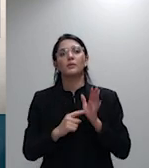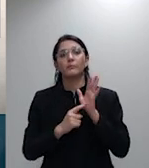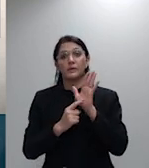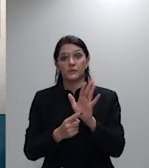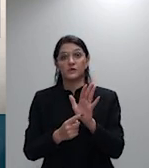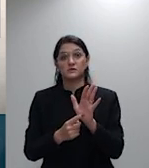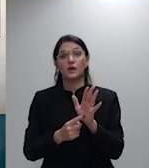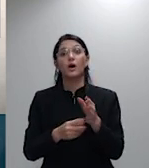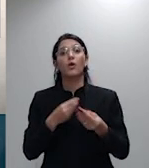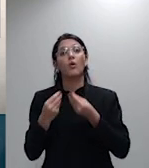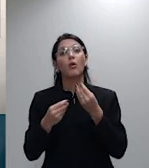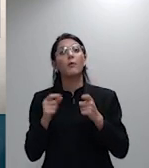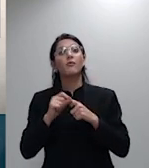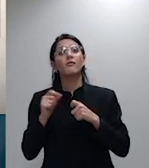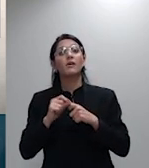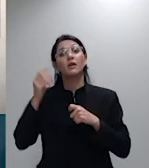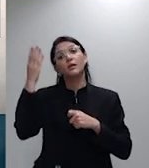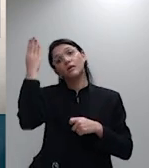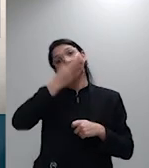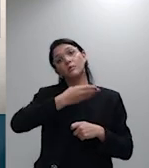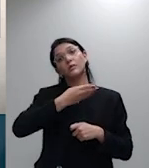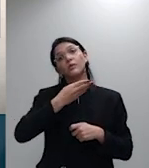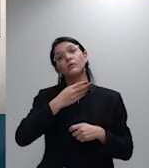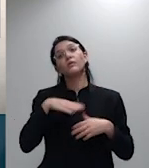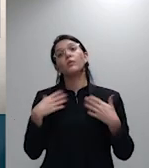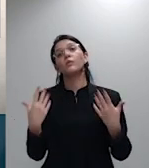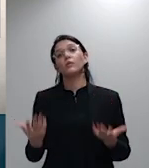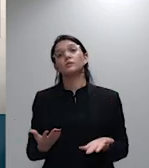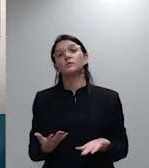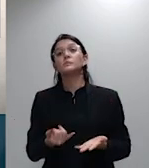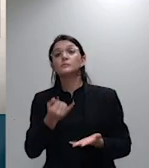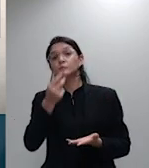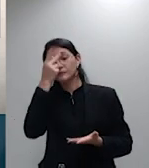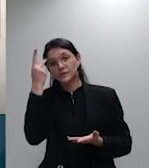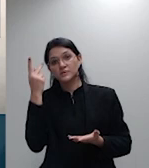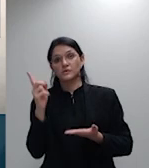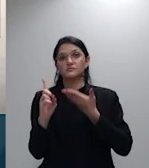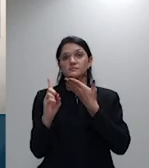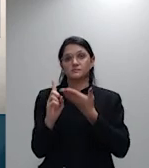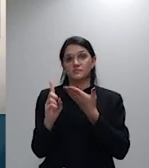quando o autor de ação revisional de contrato bancário